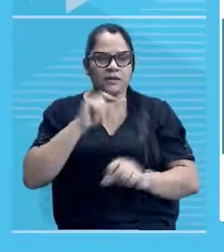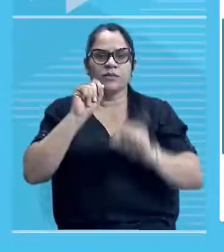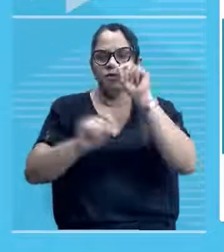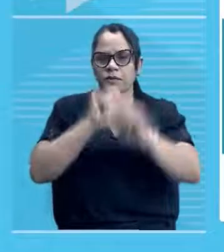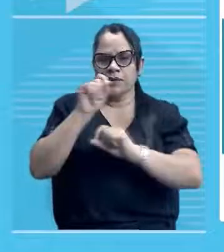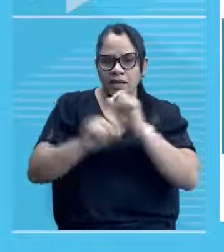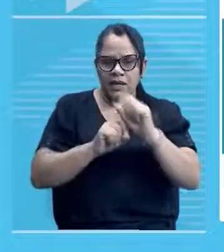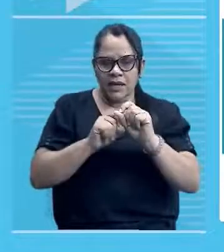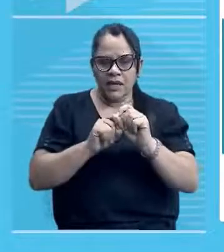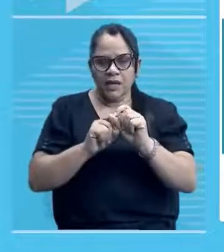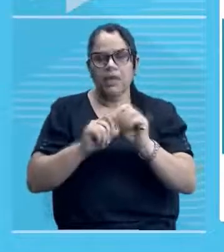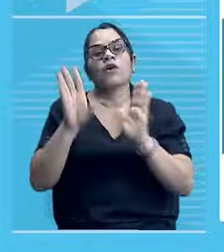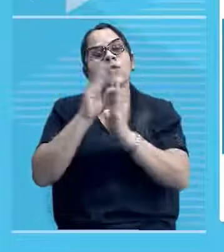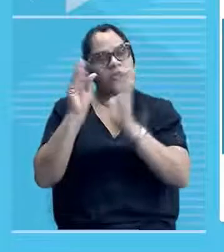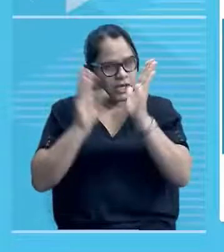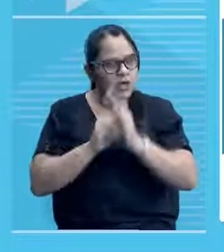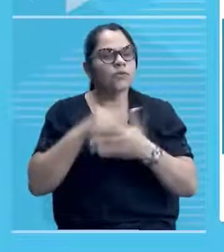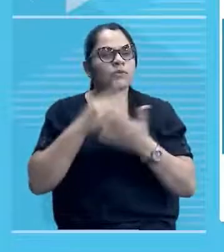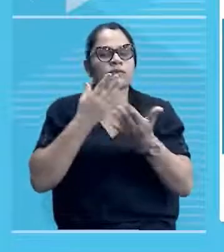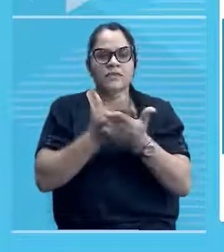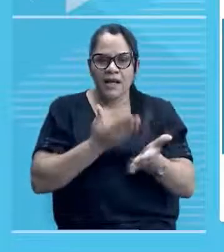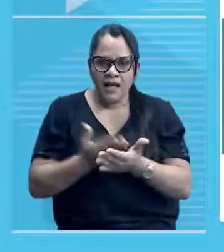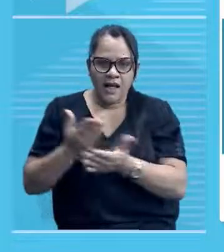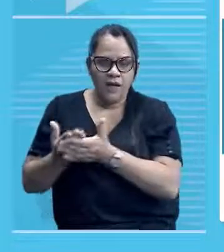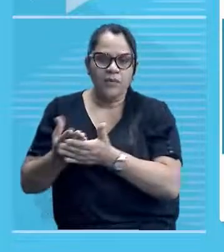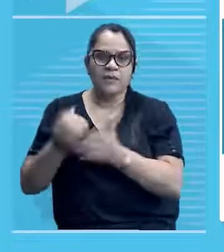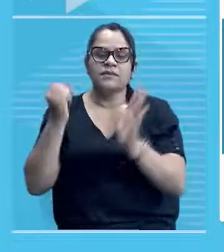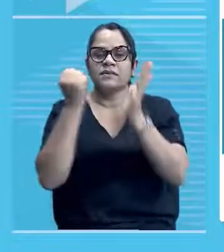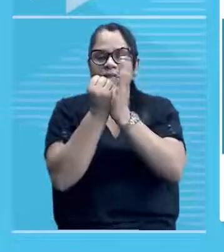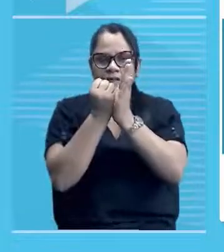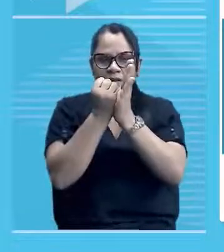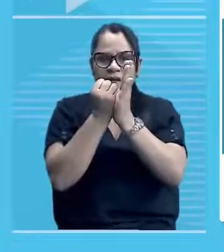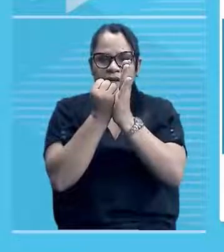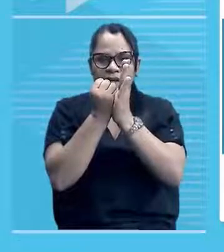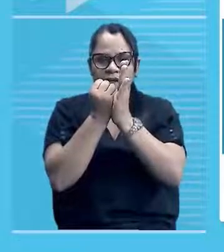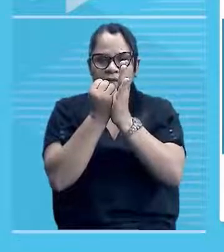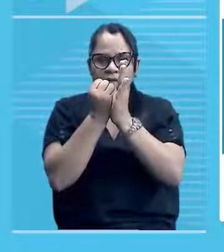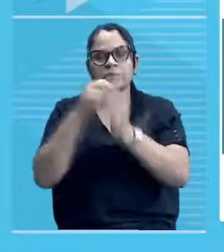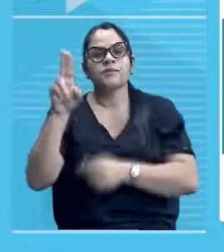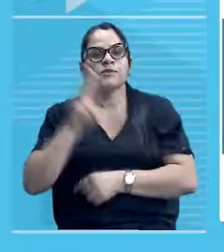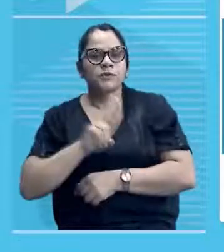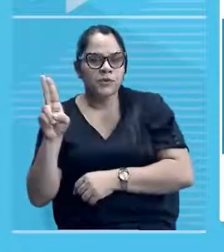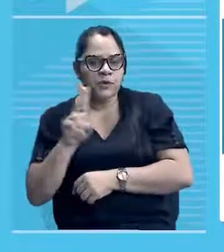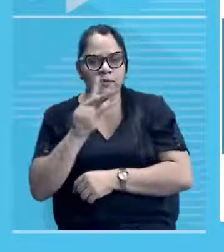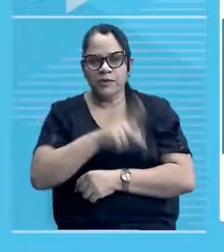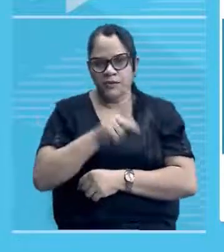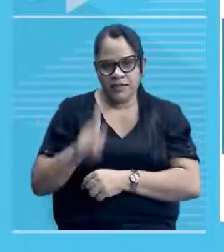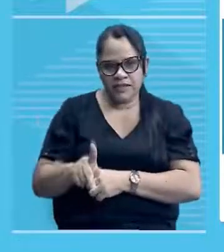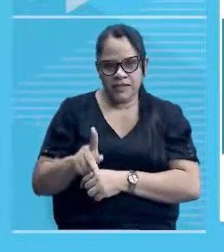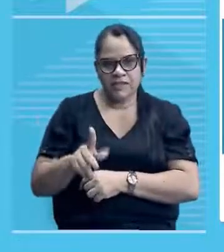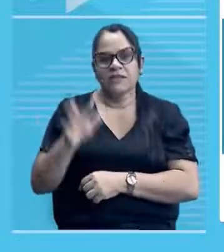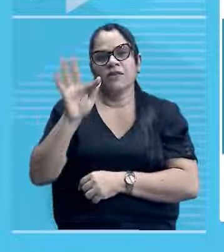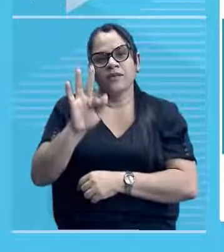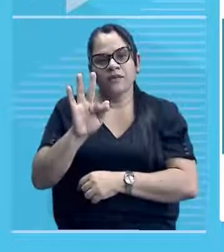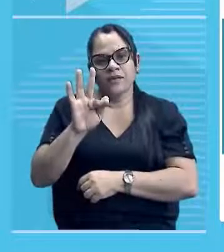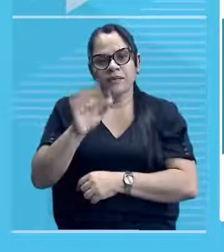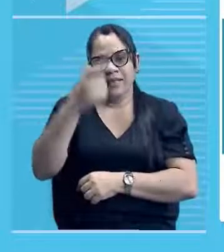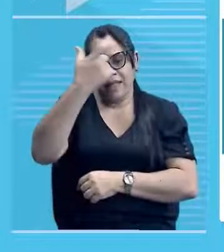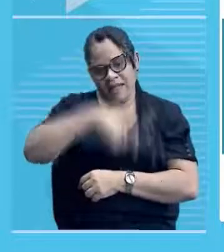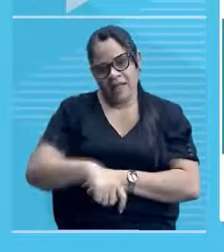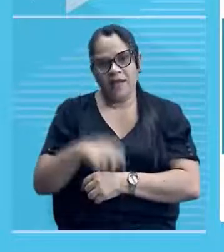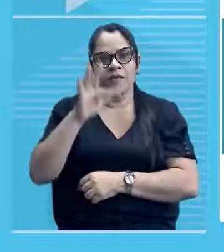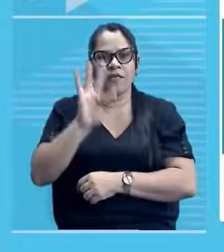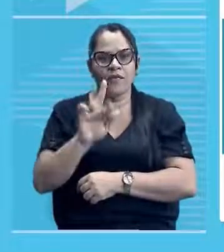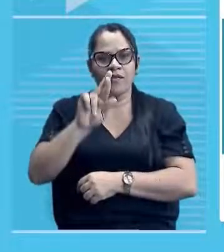informações acerca da nossa aula, tá? Destacando aqui o nome deste amigo de vocês, professor Francisco Souza, a nossa